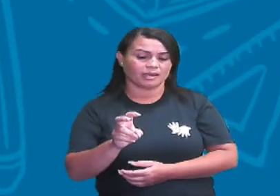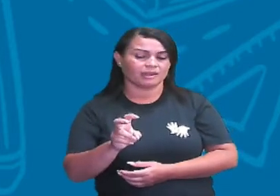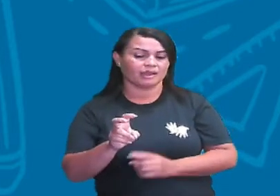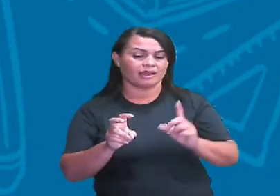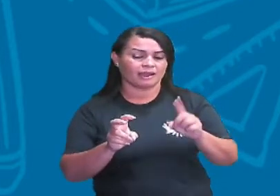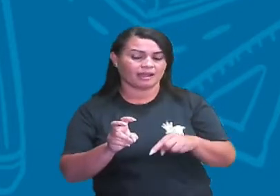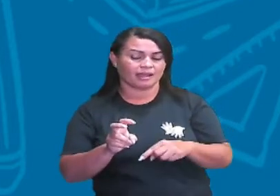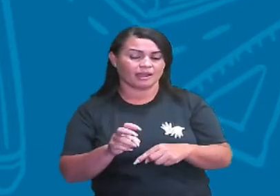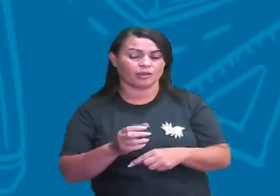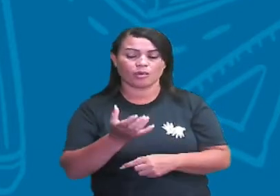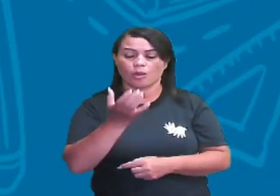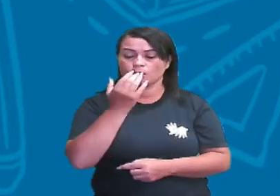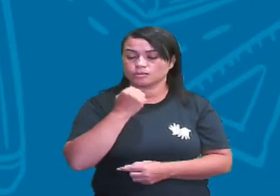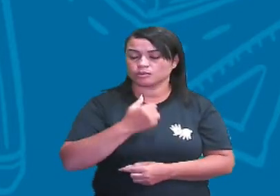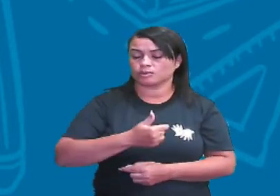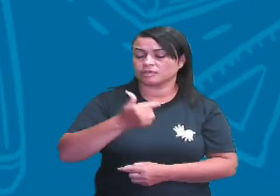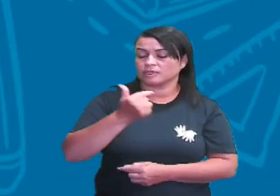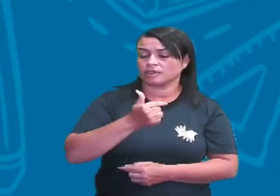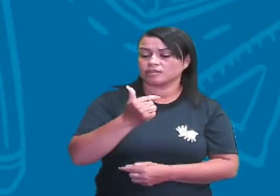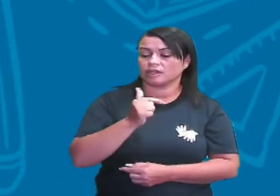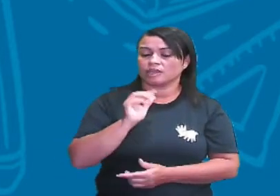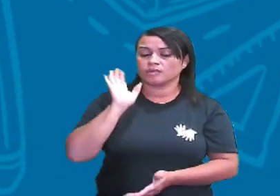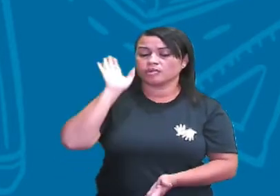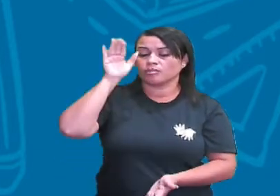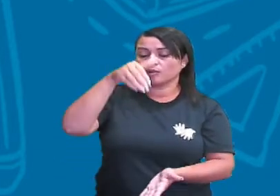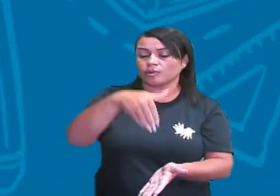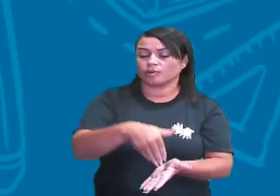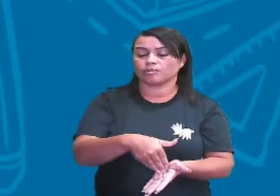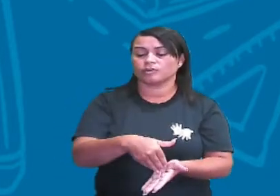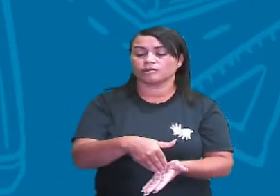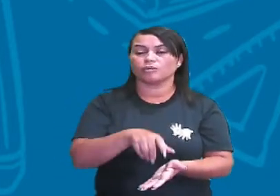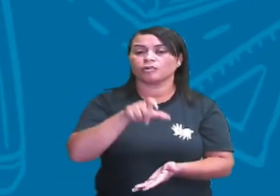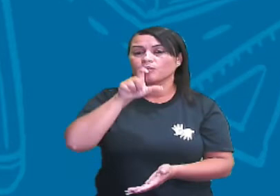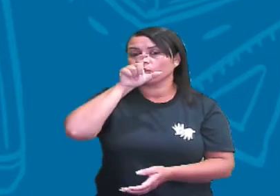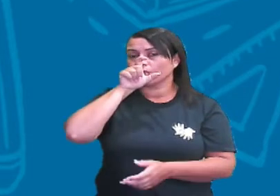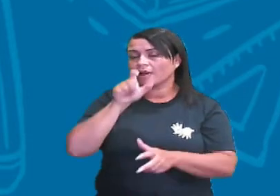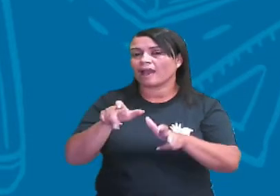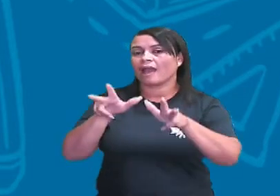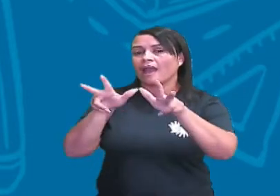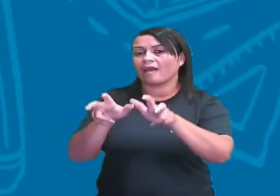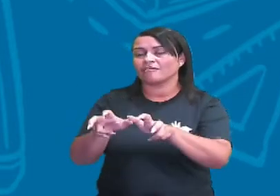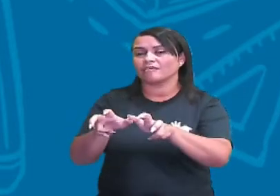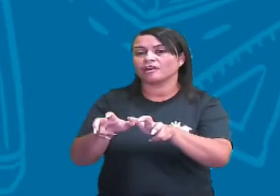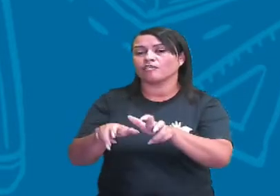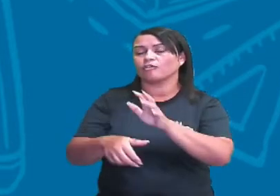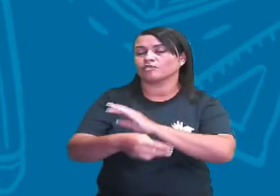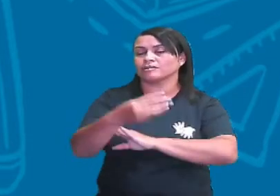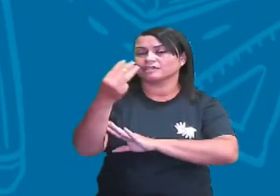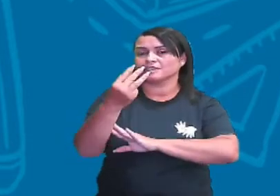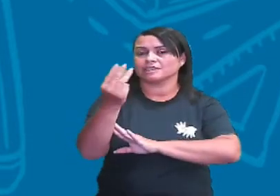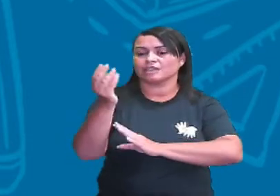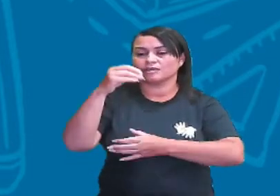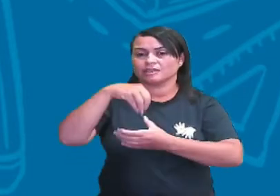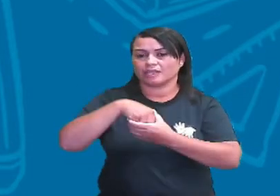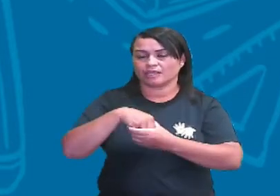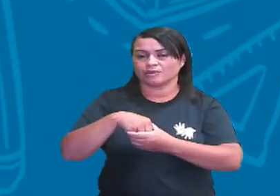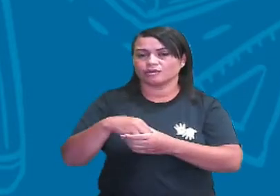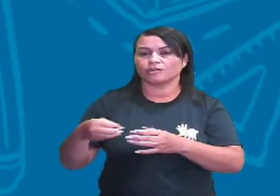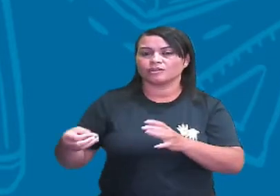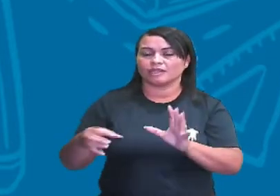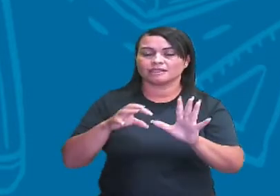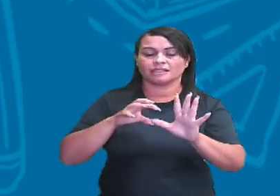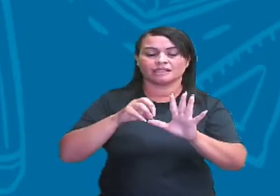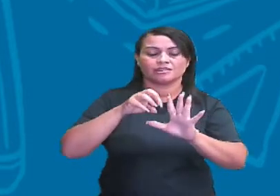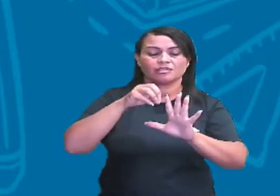consumidor secundário e o gavião foi o consumidor terciário dentro dessa nossa